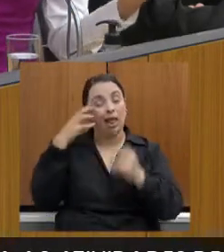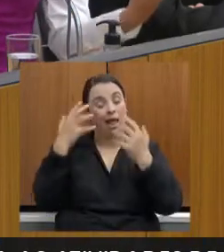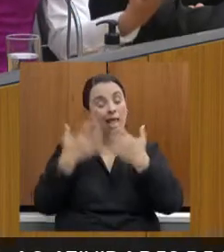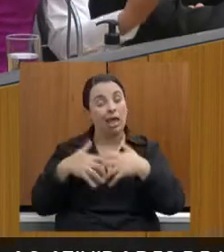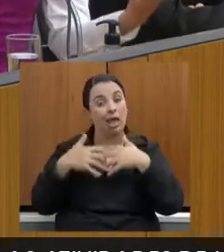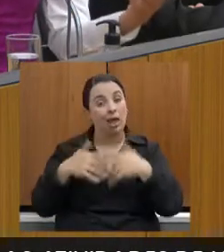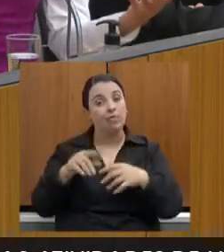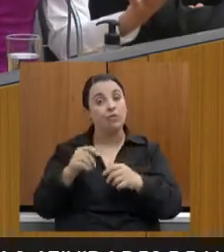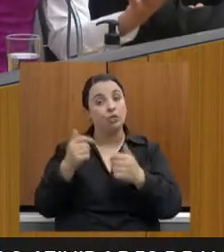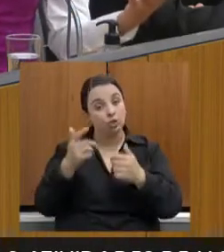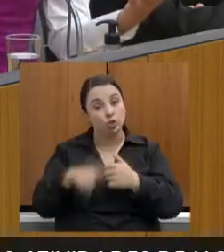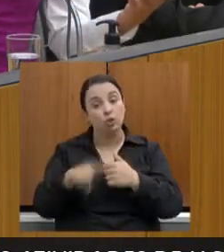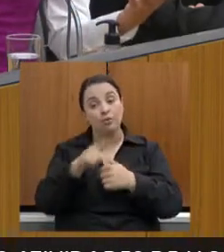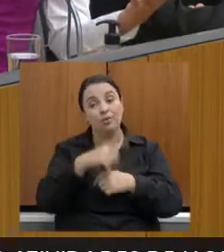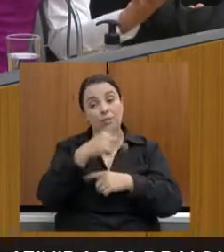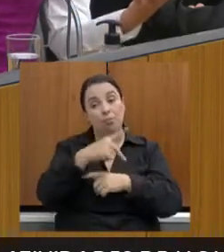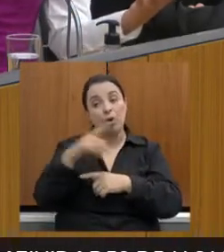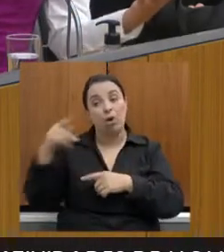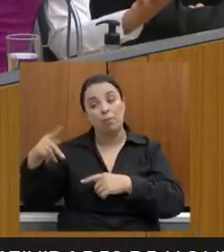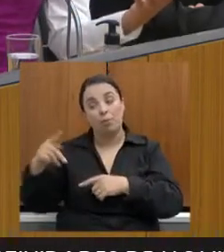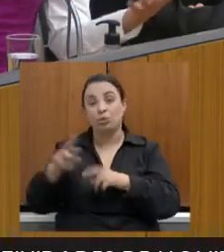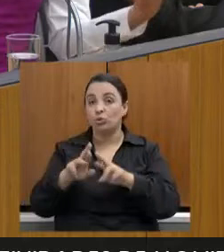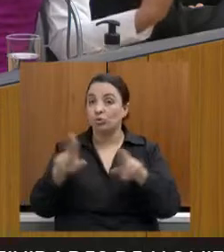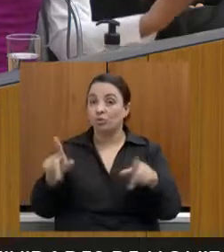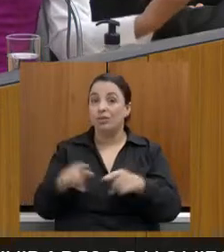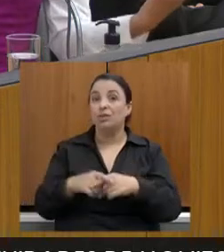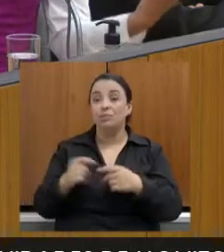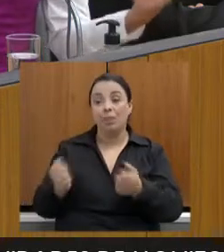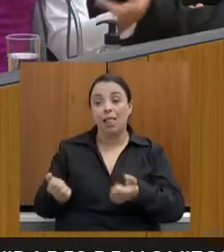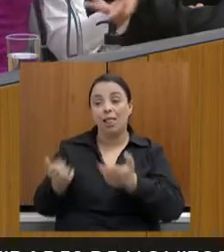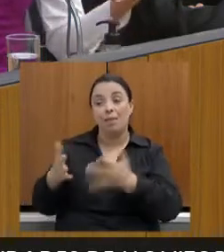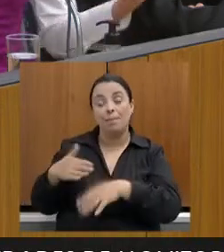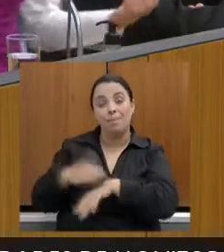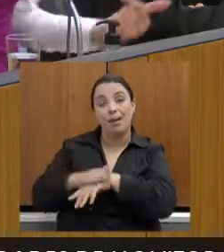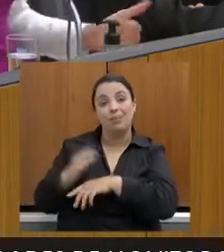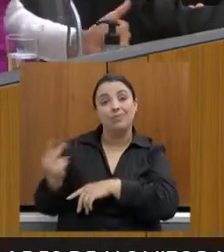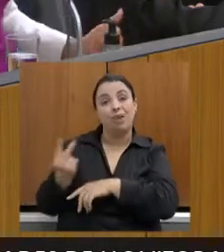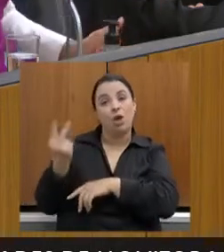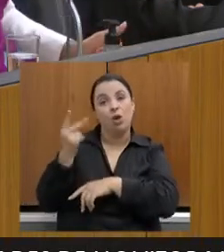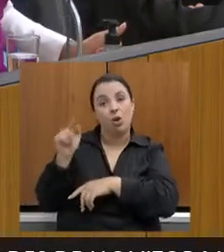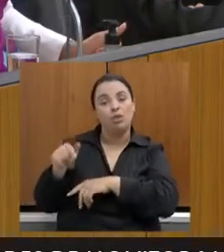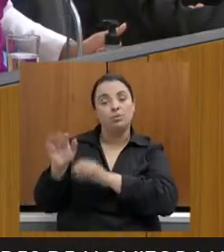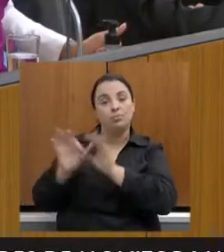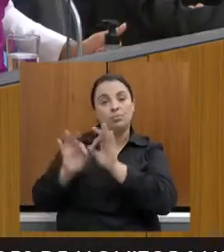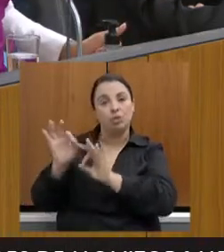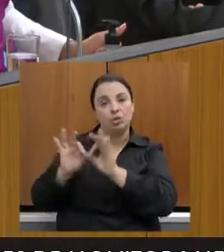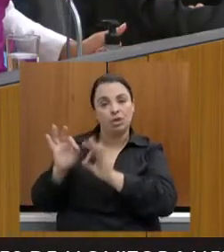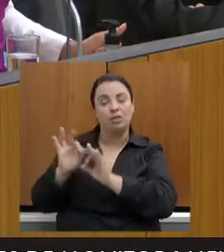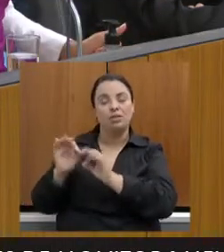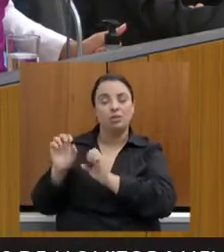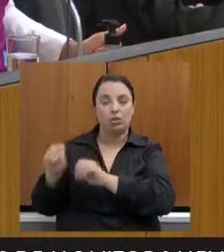ICMS para que a gente possa valorizar ainda mais os projetos educacionais, que é o que a gente tem comentado aqui.